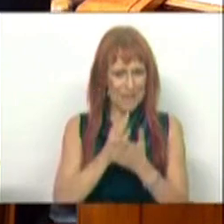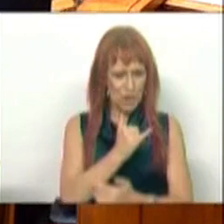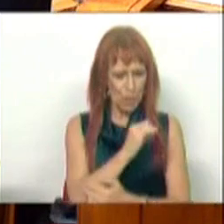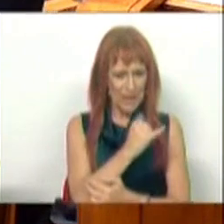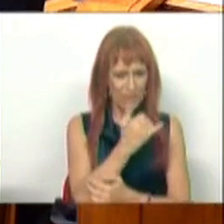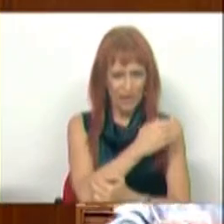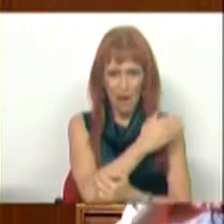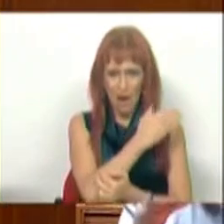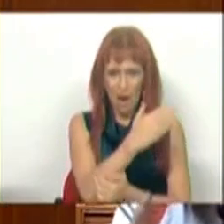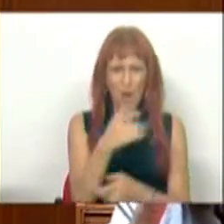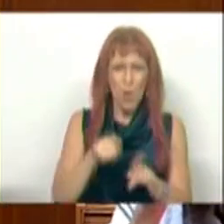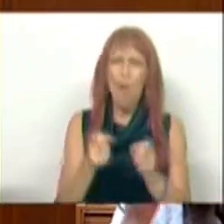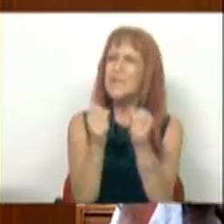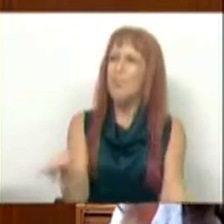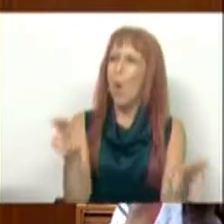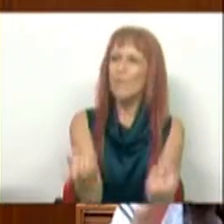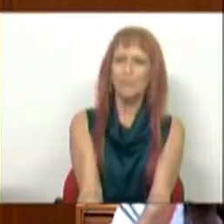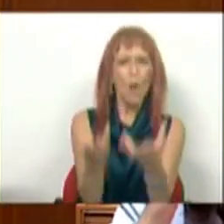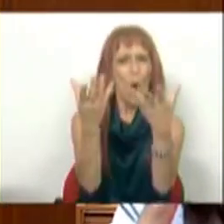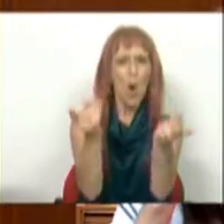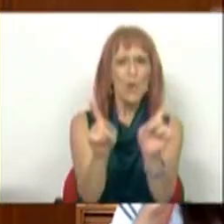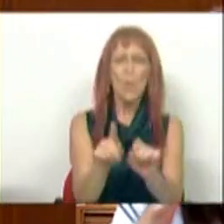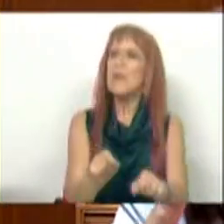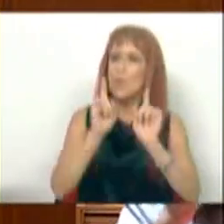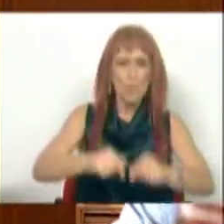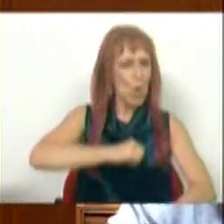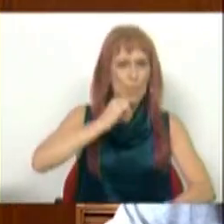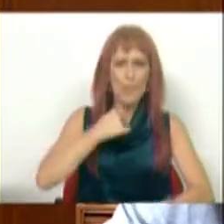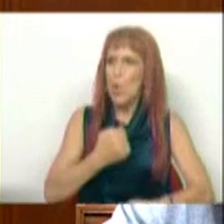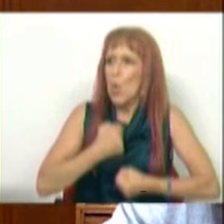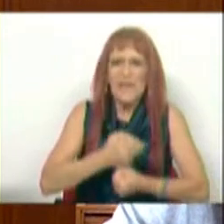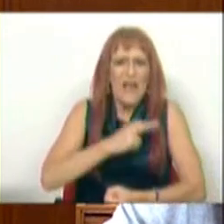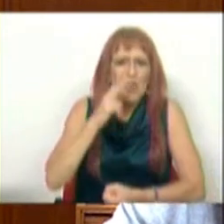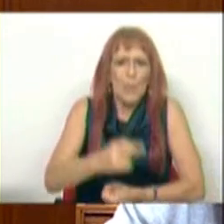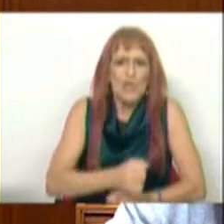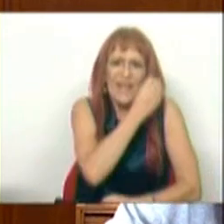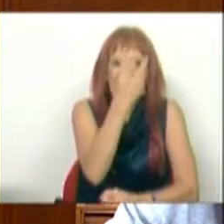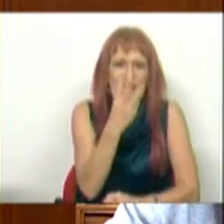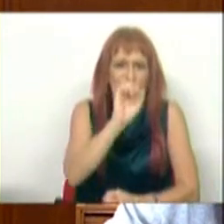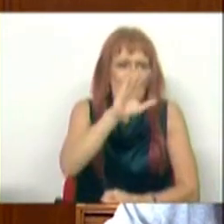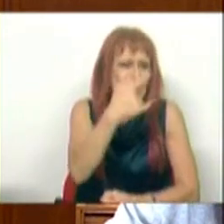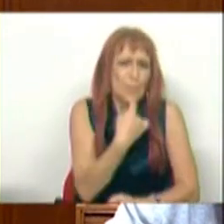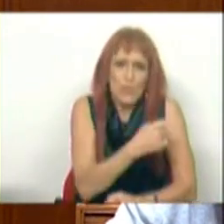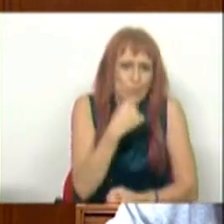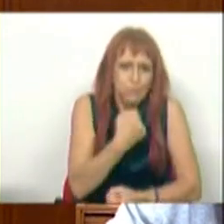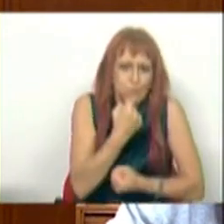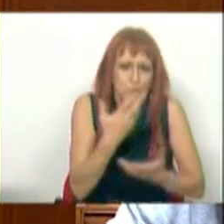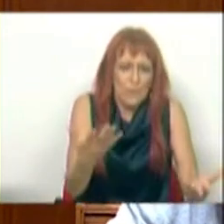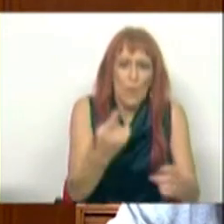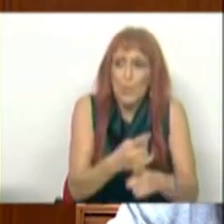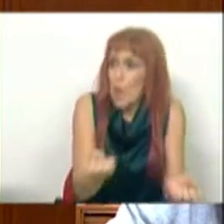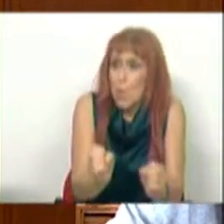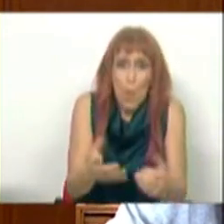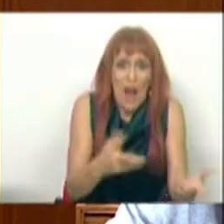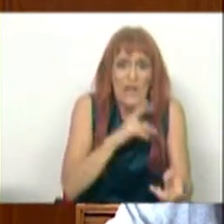2020. Não é nenhuma novidade, mas ele não se iniciou e eu não lhe consigo responder às 3 primeiras questões, porque